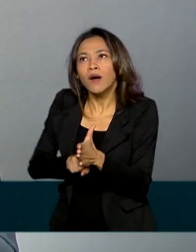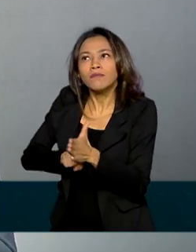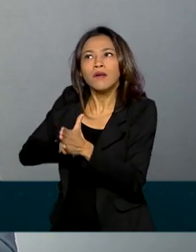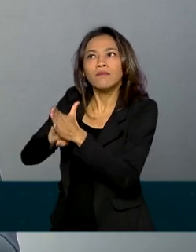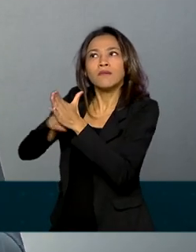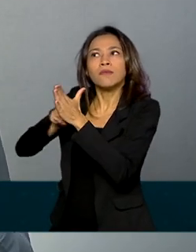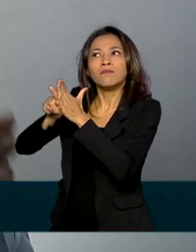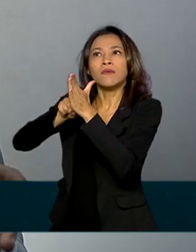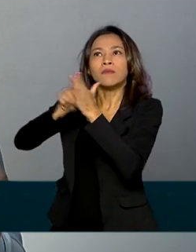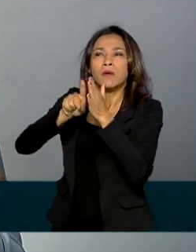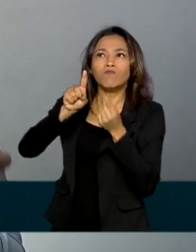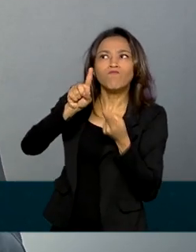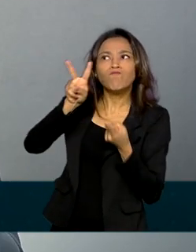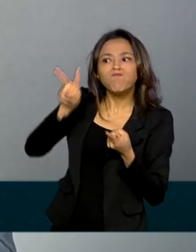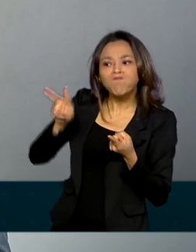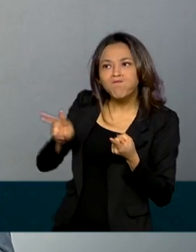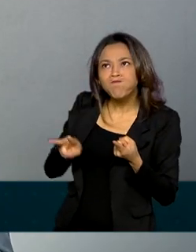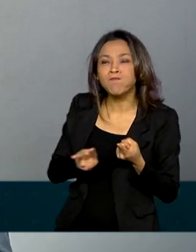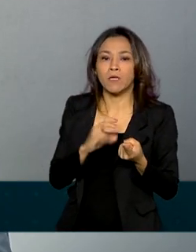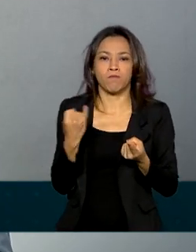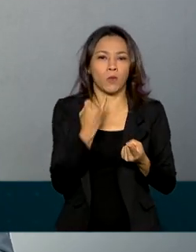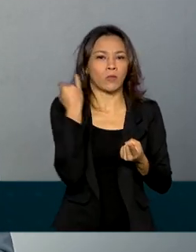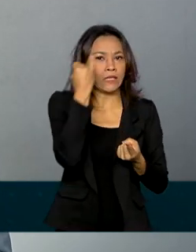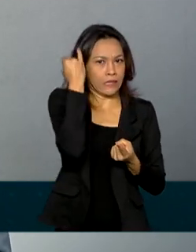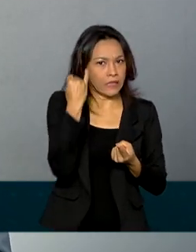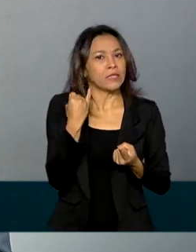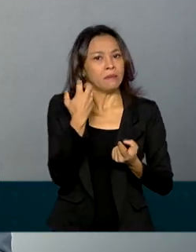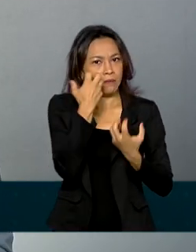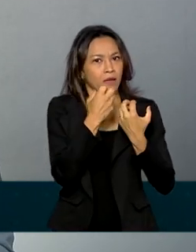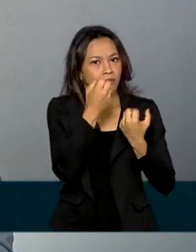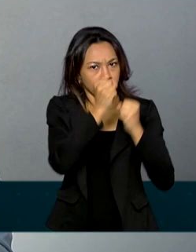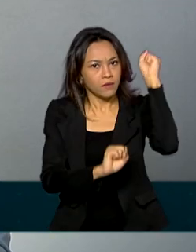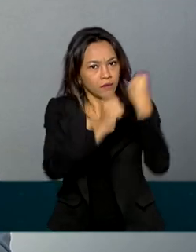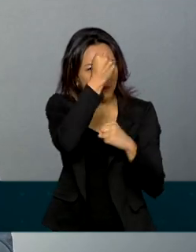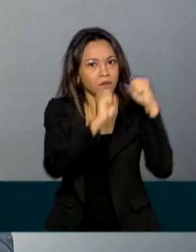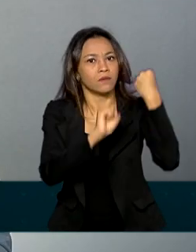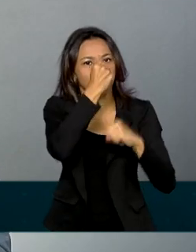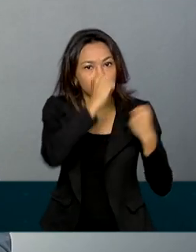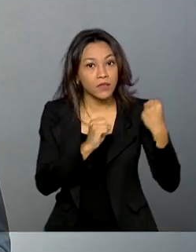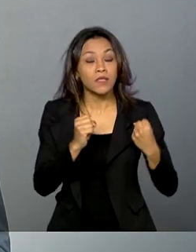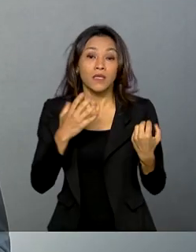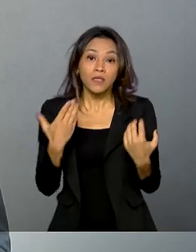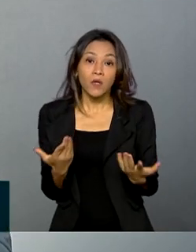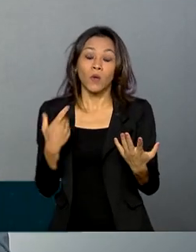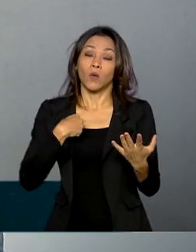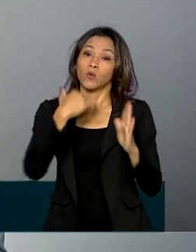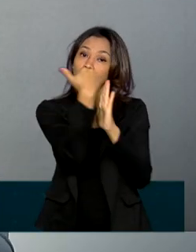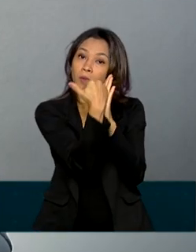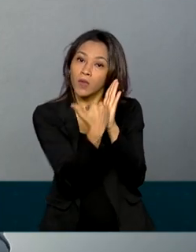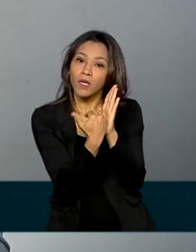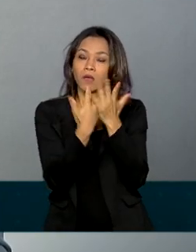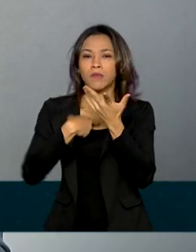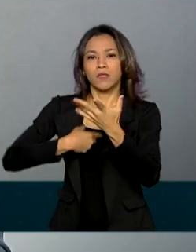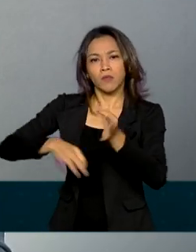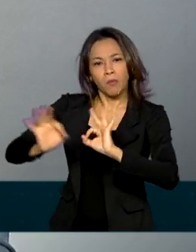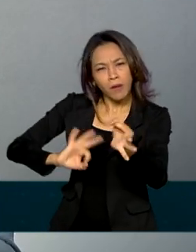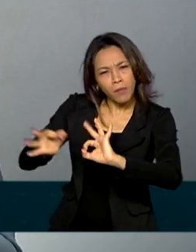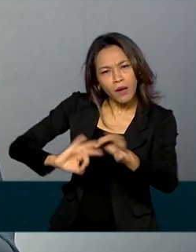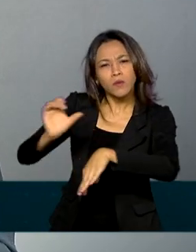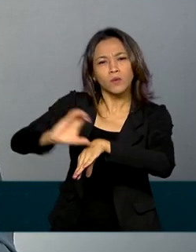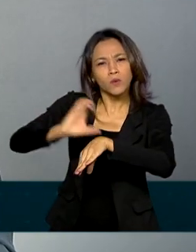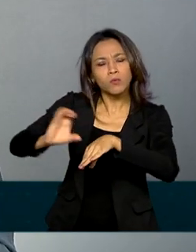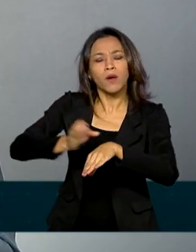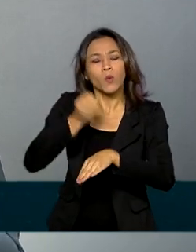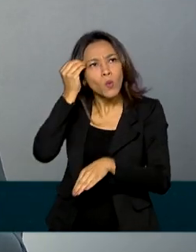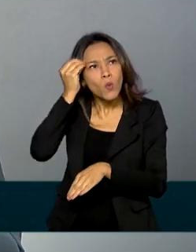por serem relevantes para a indústria. Além disso, os programas dos cursos estão sendo preparados para oferecer não só o conhecimento técnico,